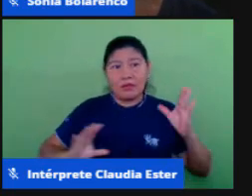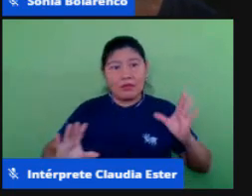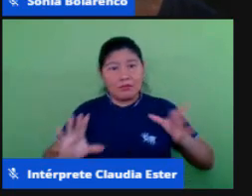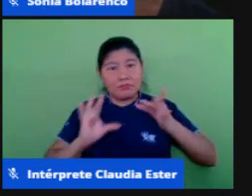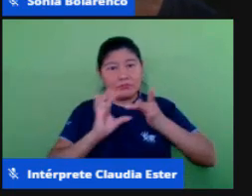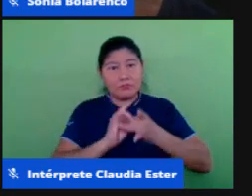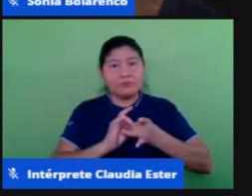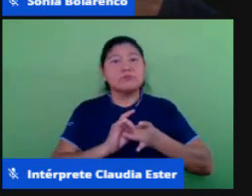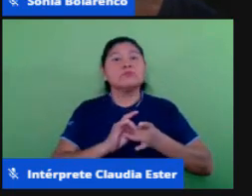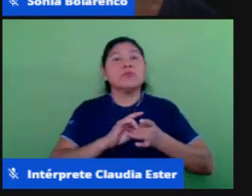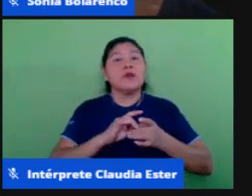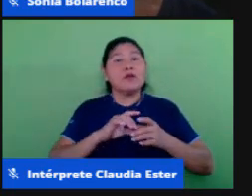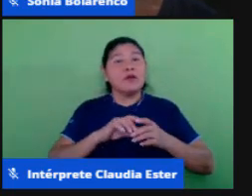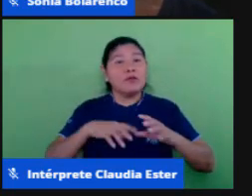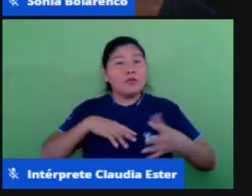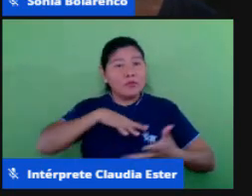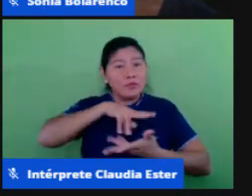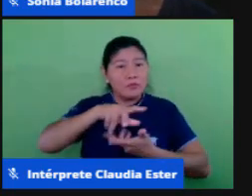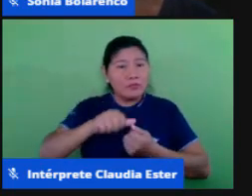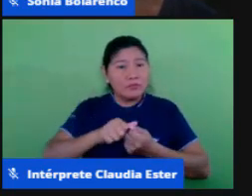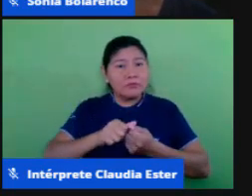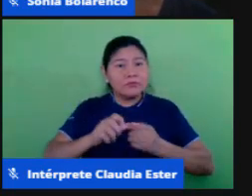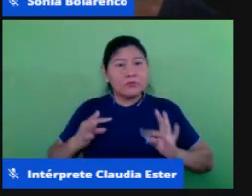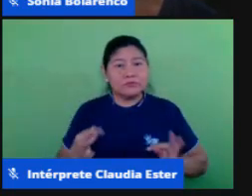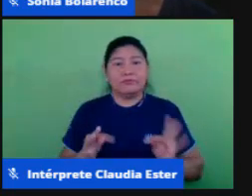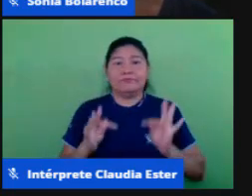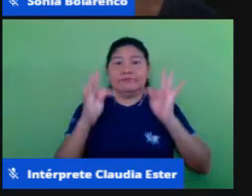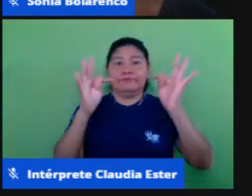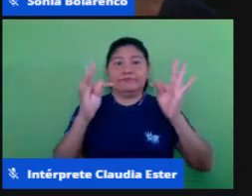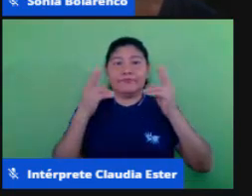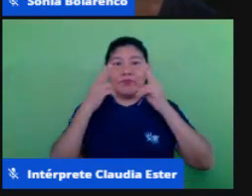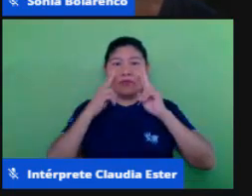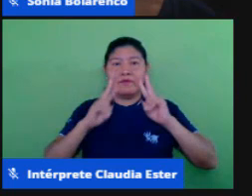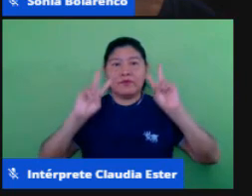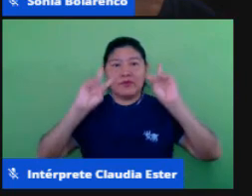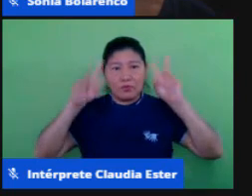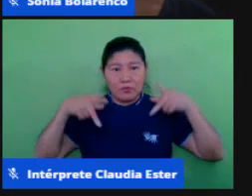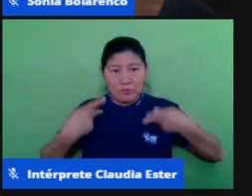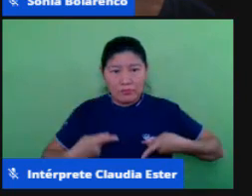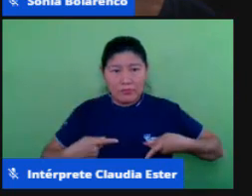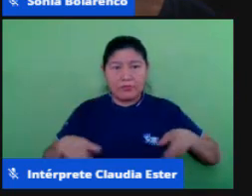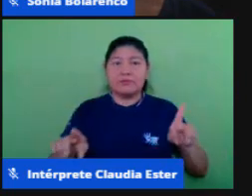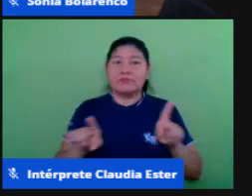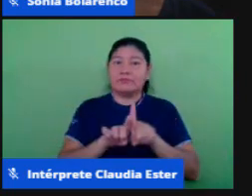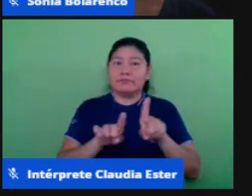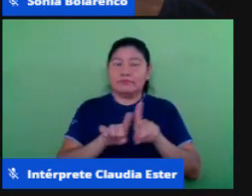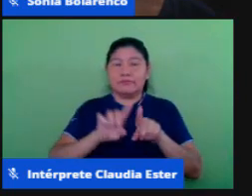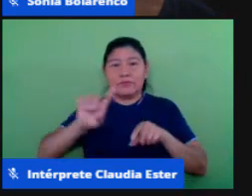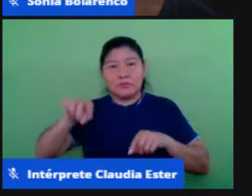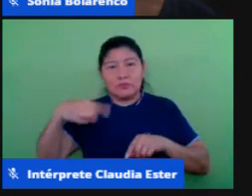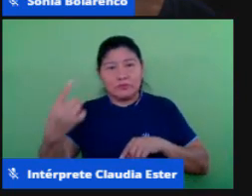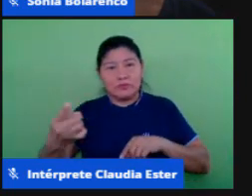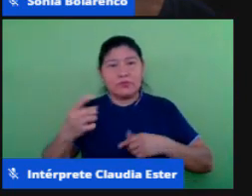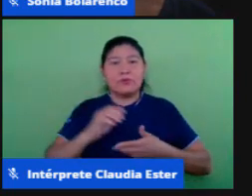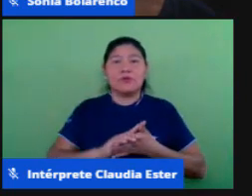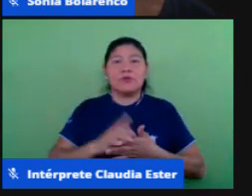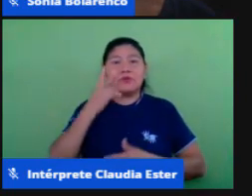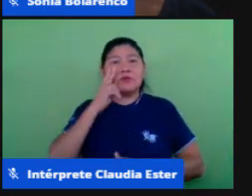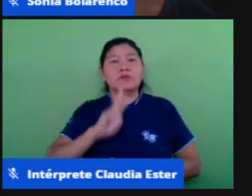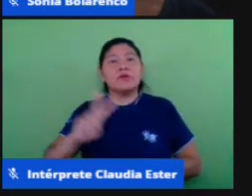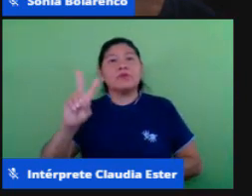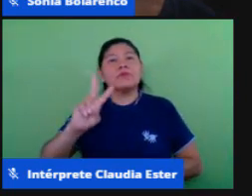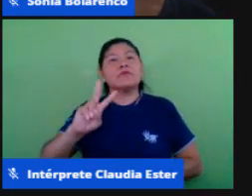conhecimento do ponto de vista humano no próximo slide nós vamos ver o sentido